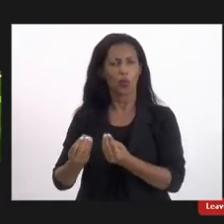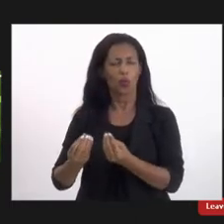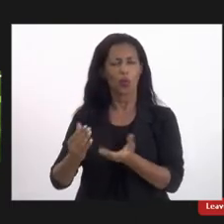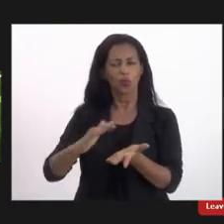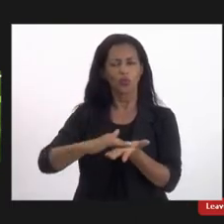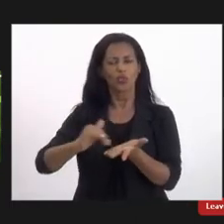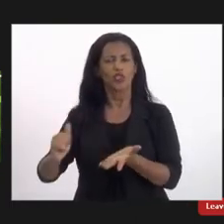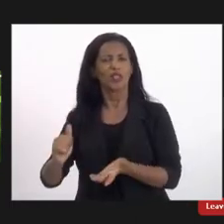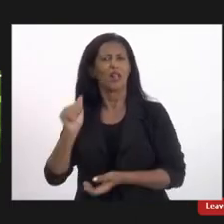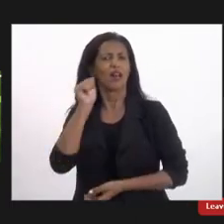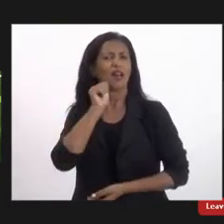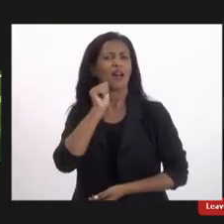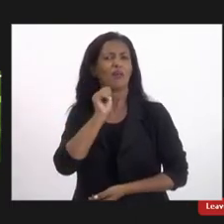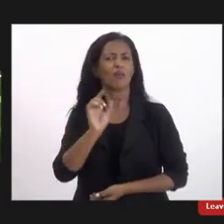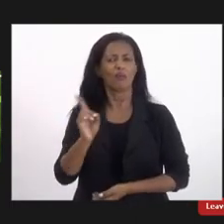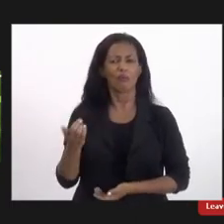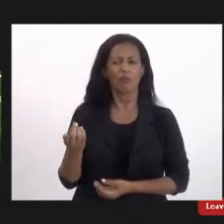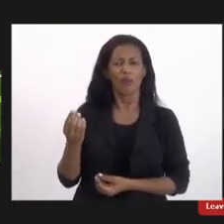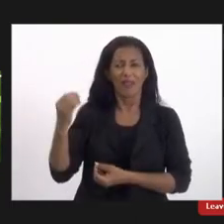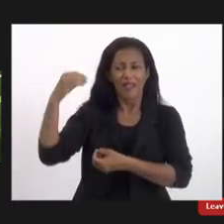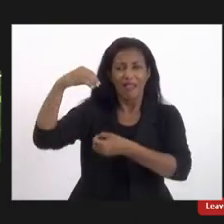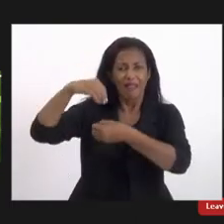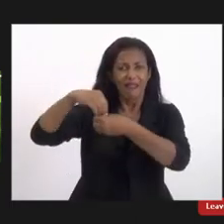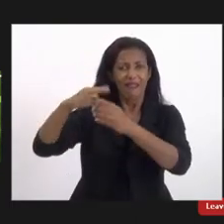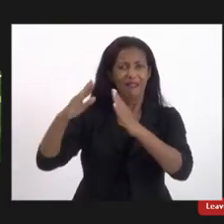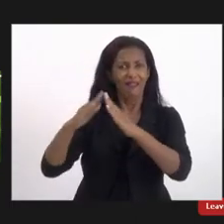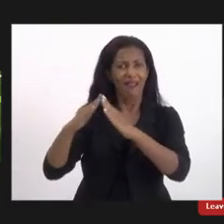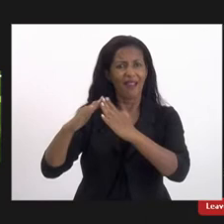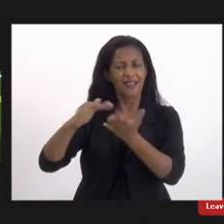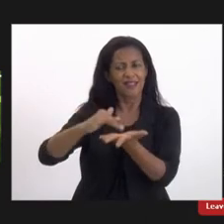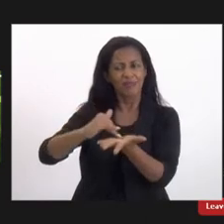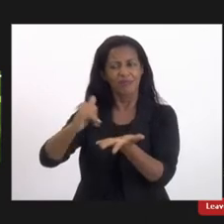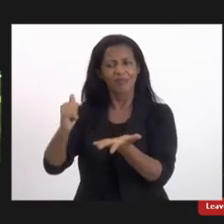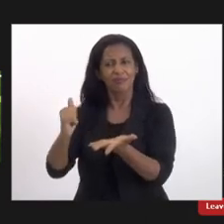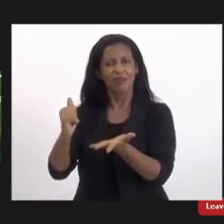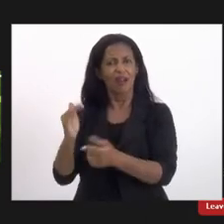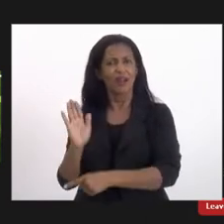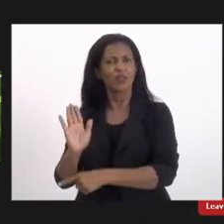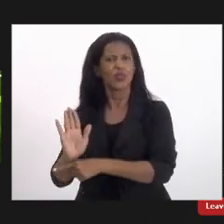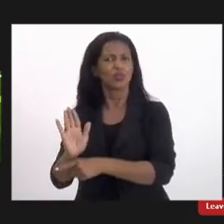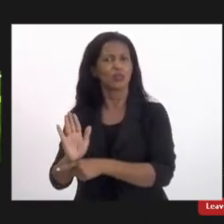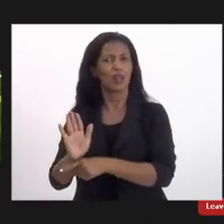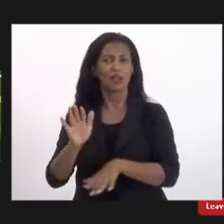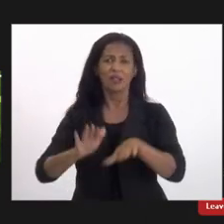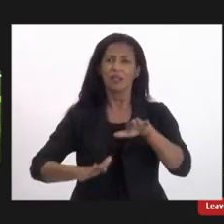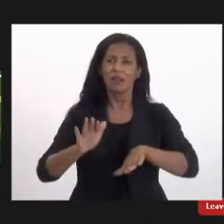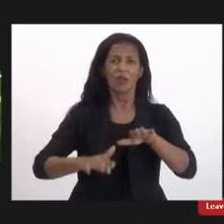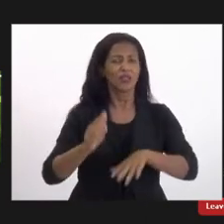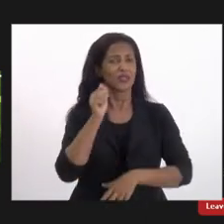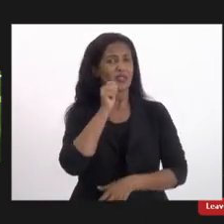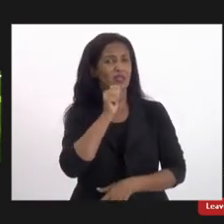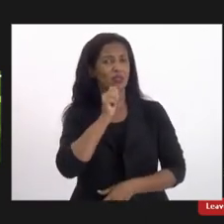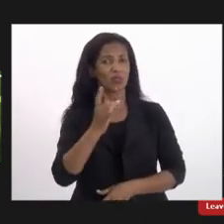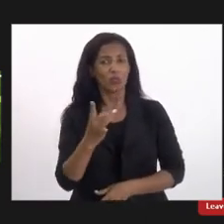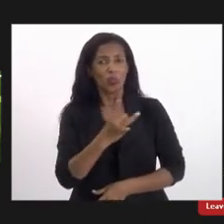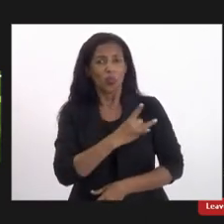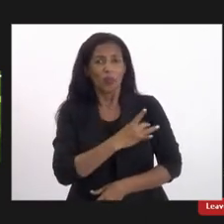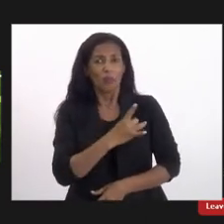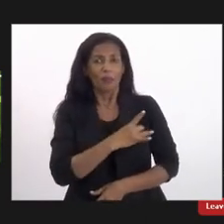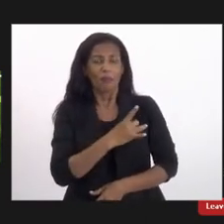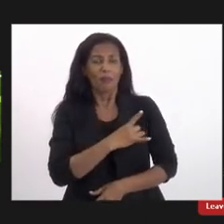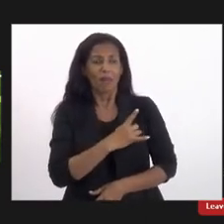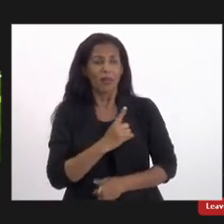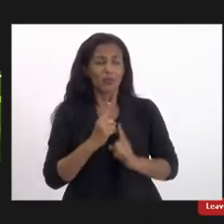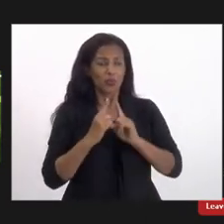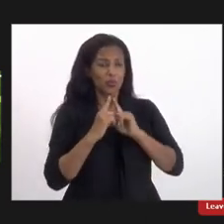deficiência ali dentro daquela casa então muitas vezes as mulheres ficam com medo com medo